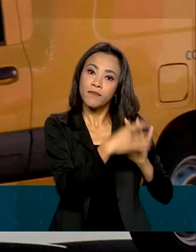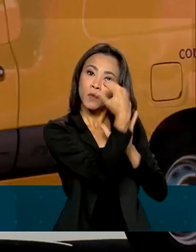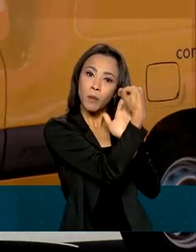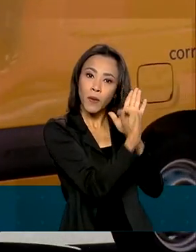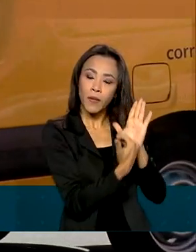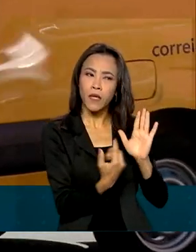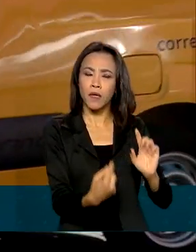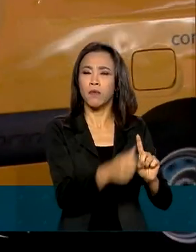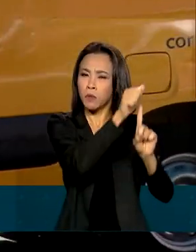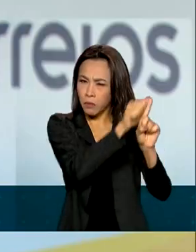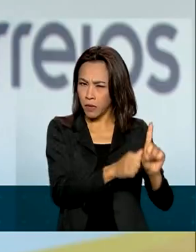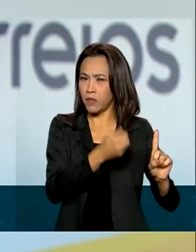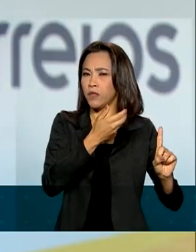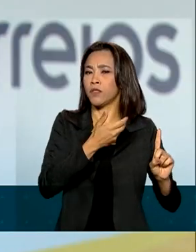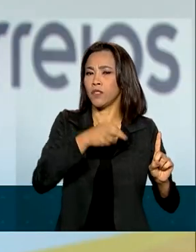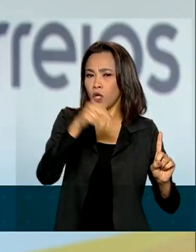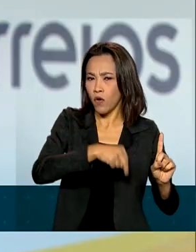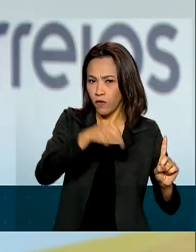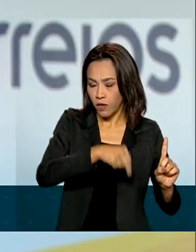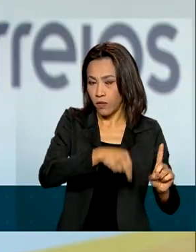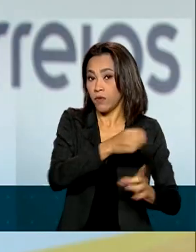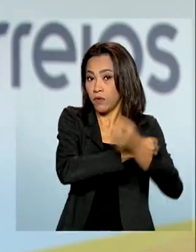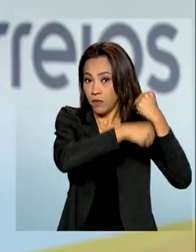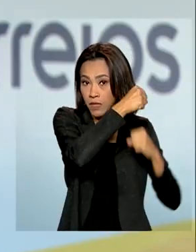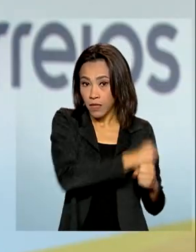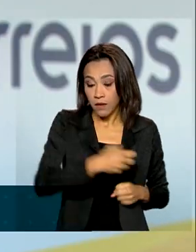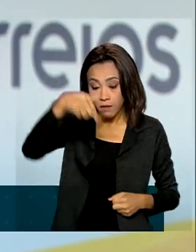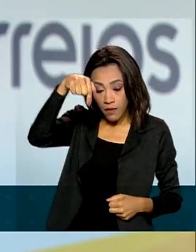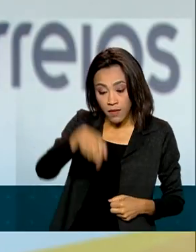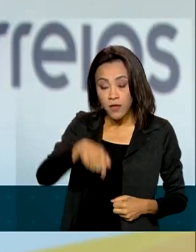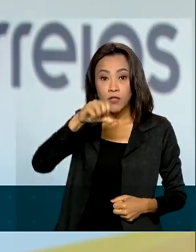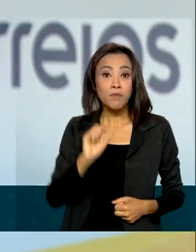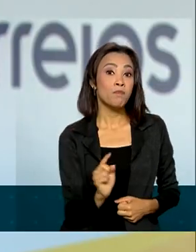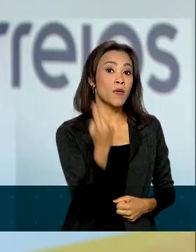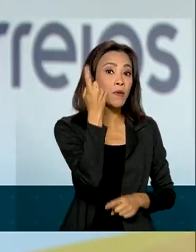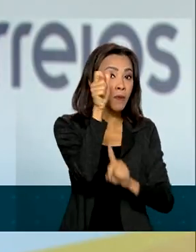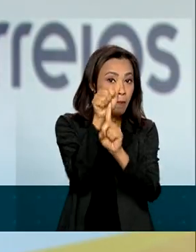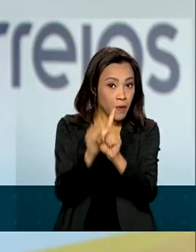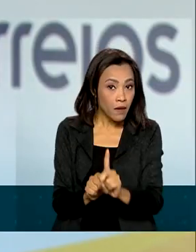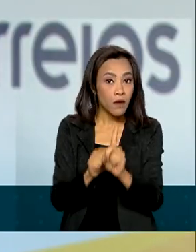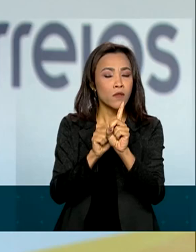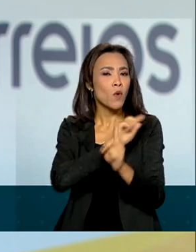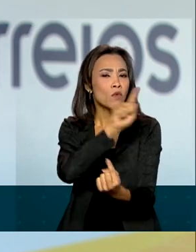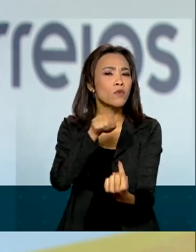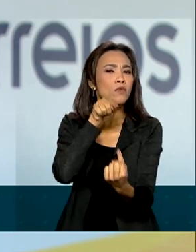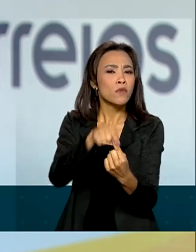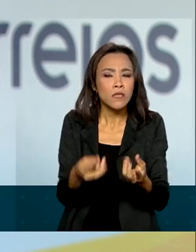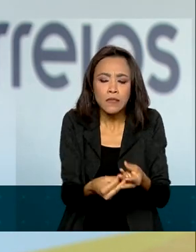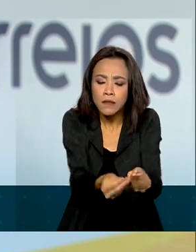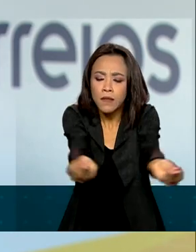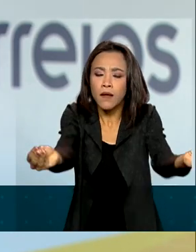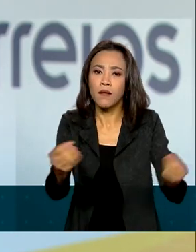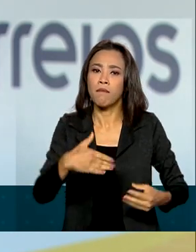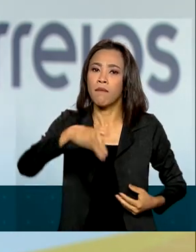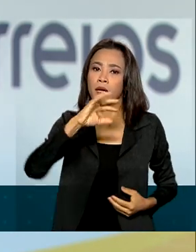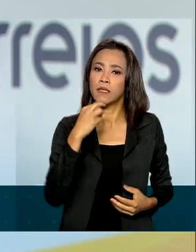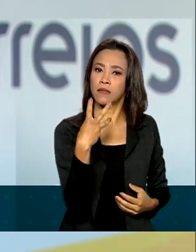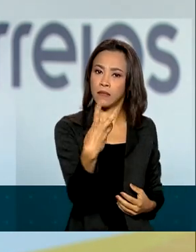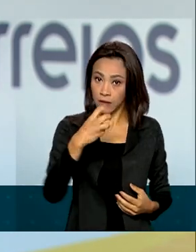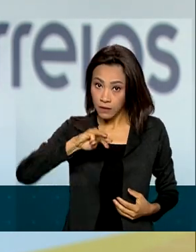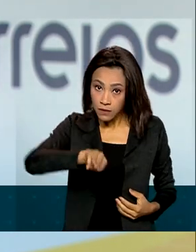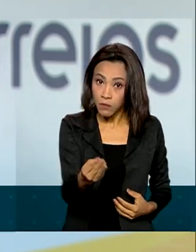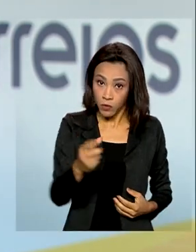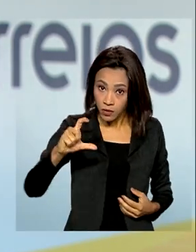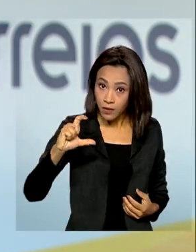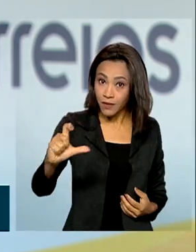de novembro de 2021. Neste primeiro mês, a previsão é que sejam distribuídos mais de 3 milhões de cartões.